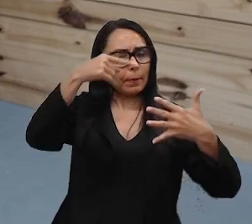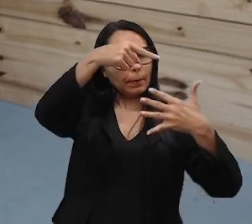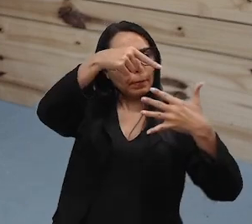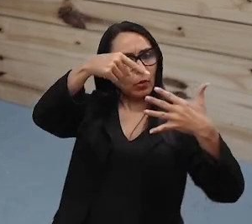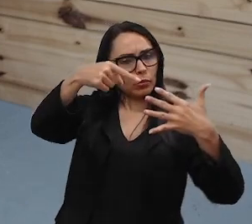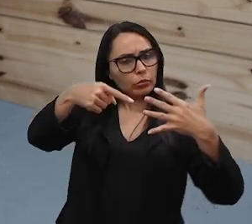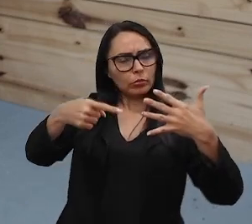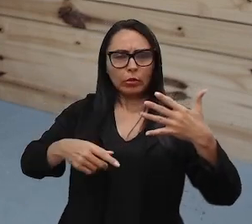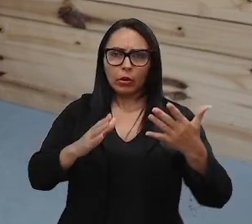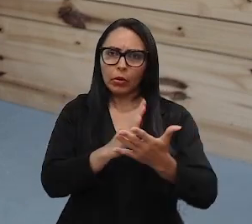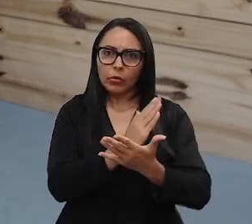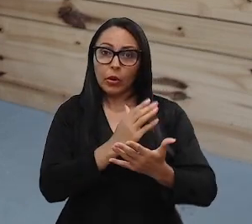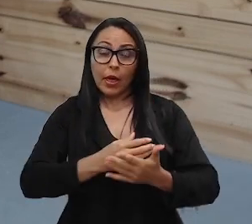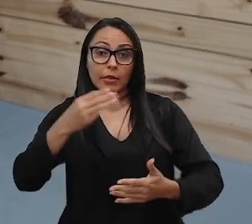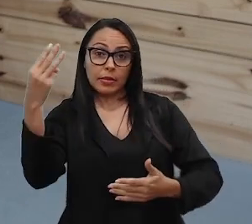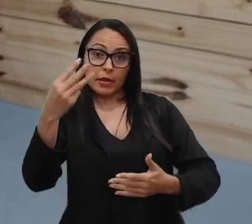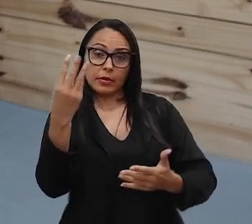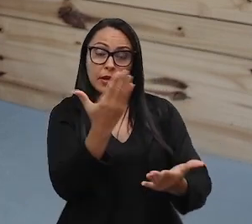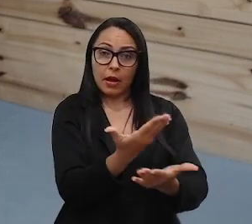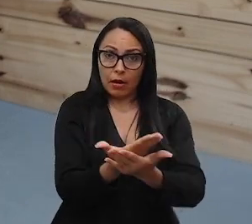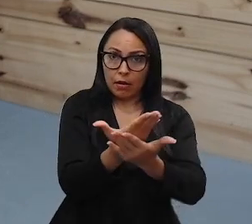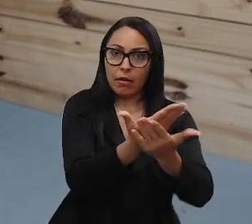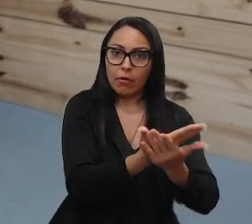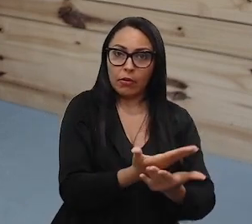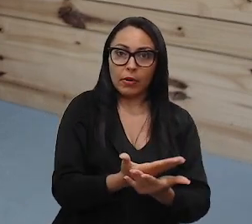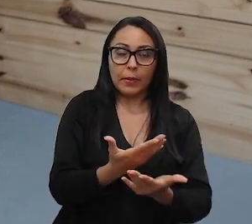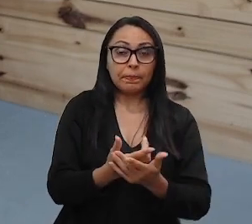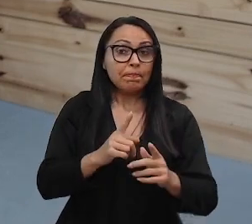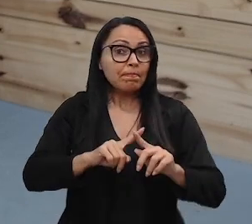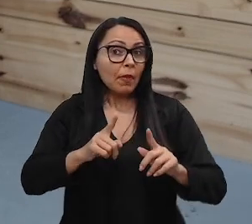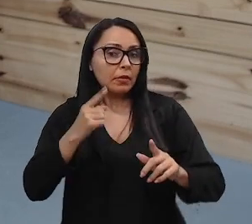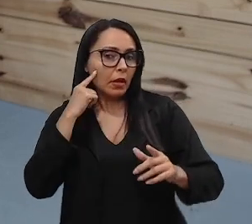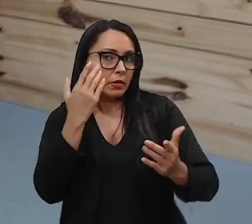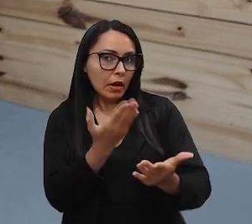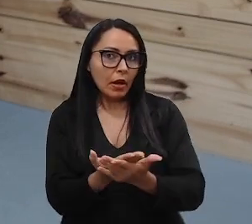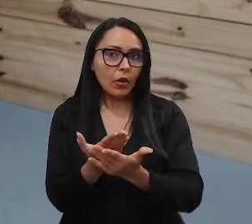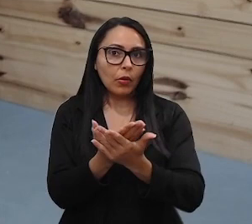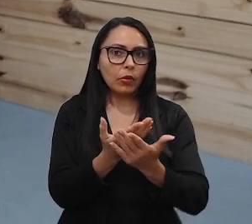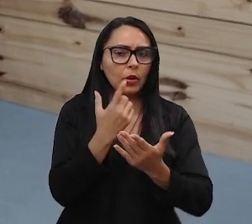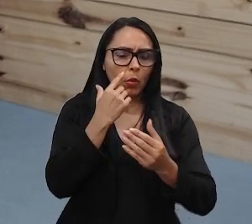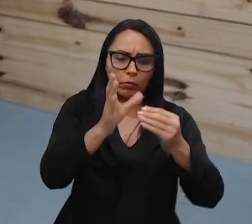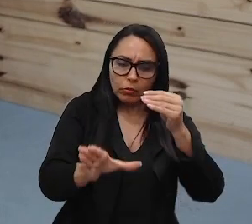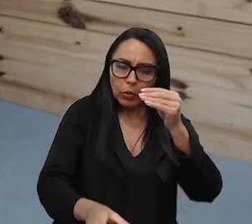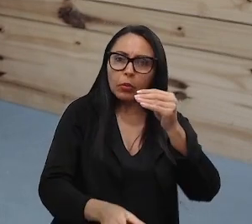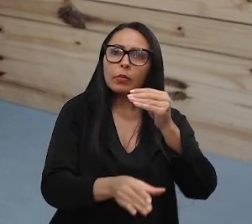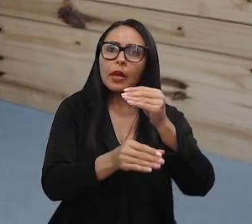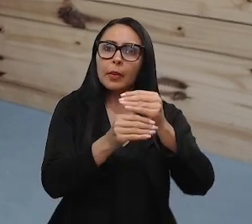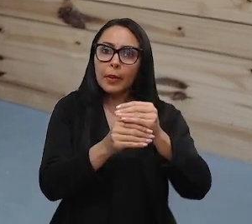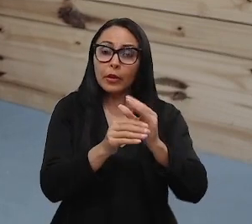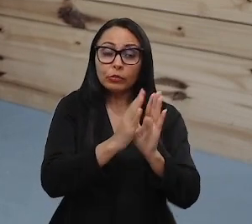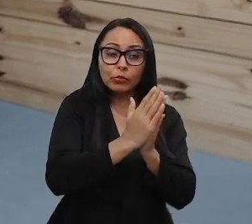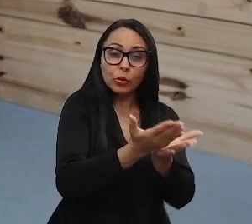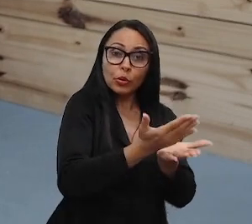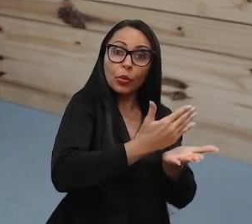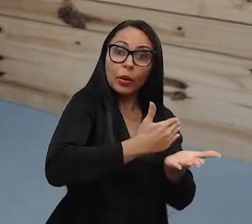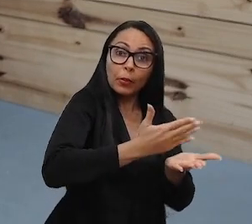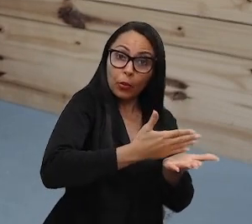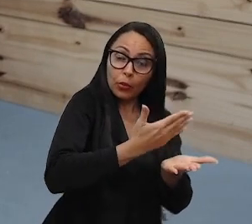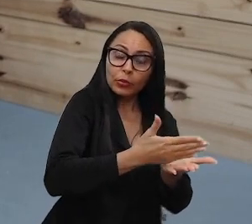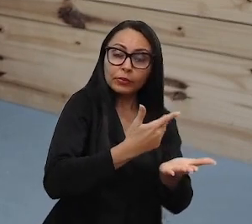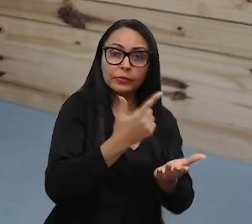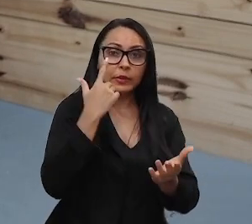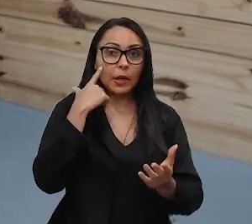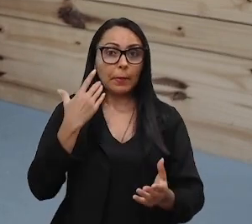coisas. Essa é a terceira aula da terceira unidade, mas essa aula, ela é um complemento do e-book, também dos